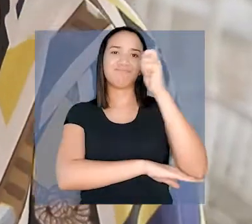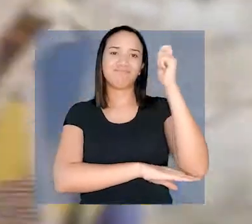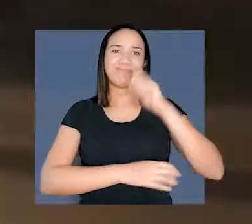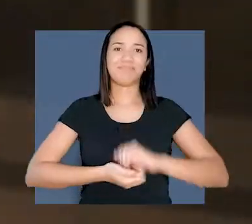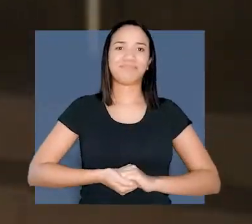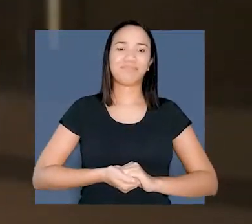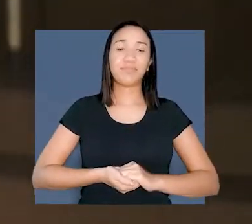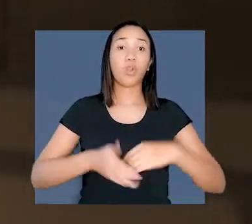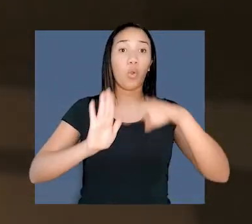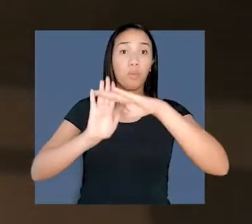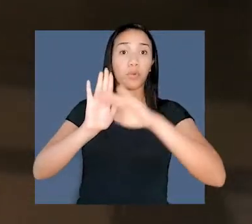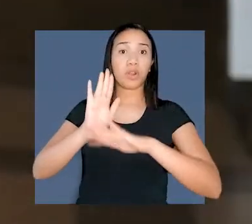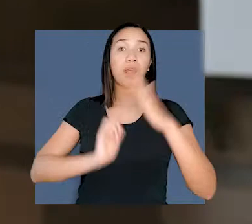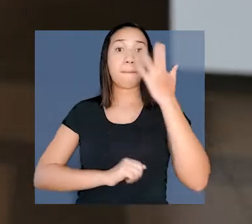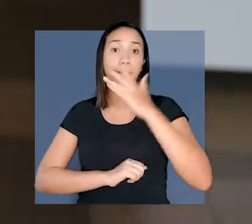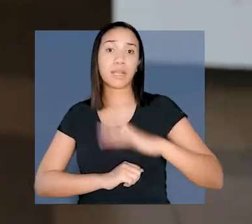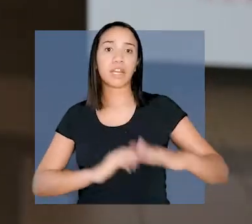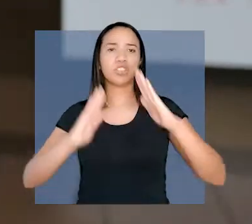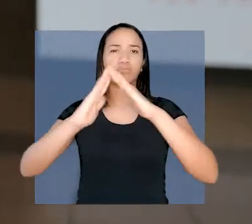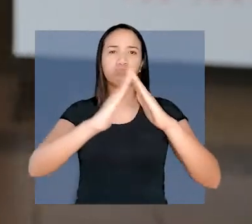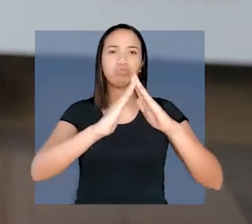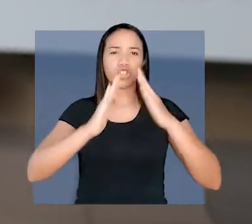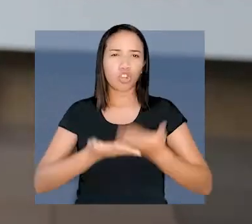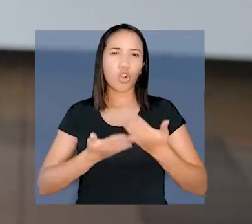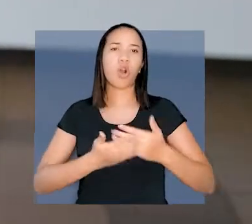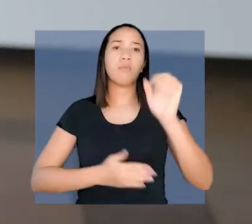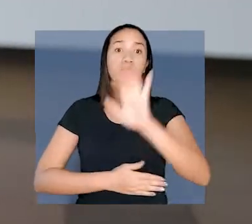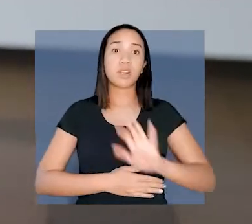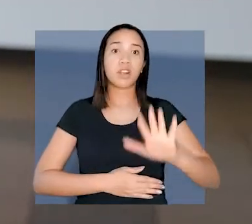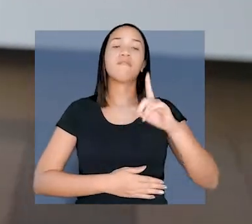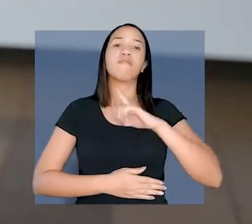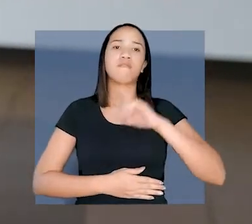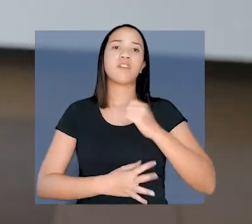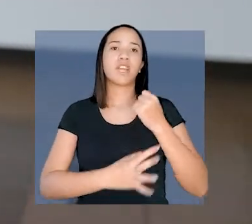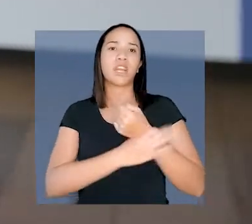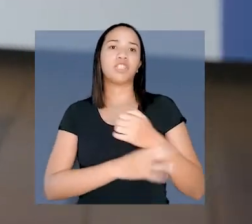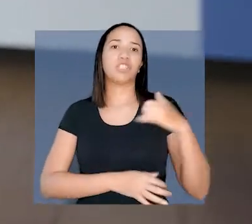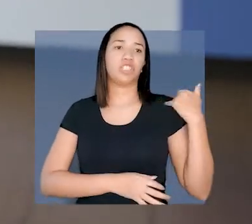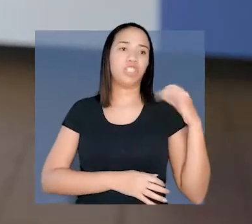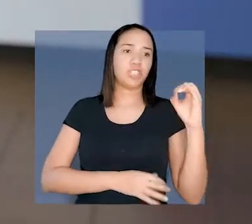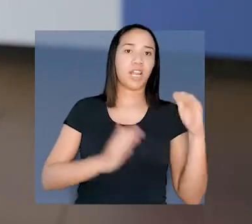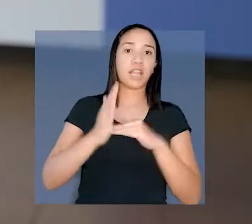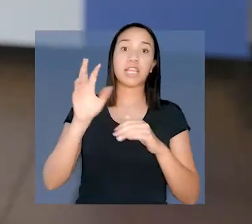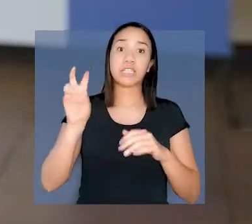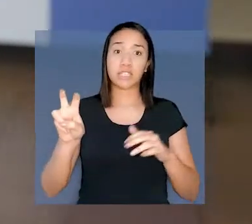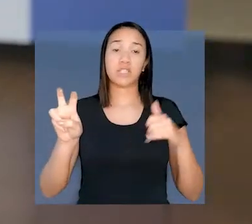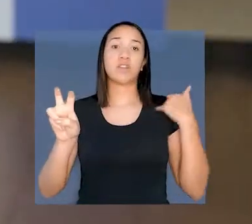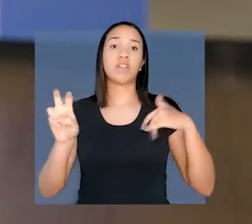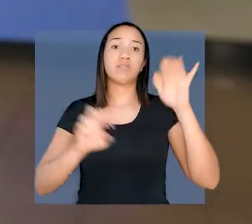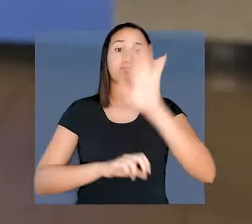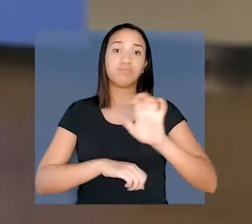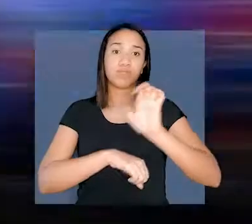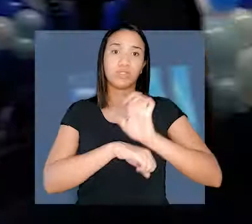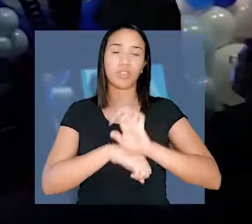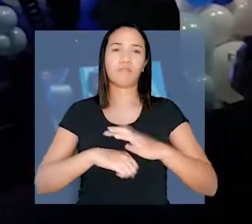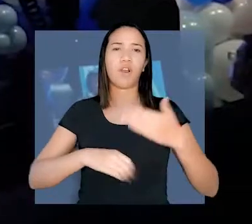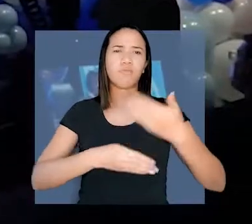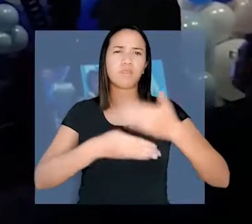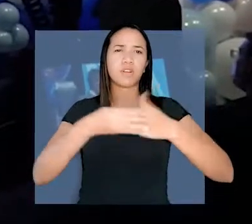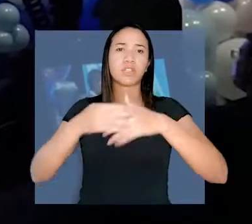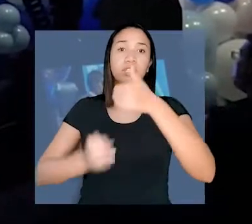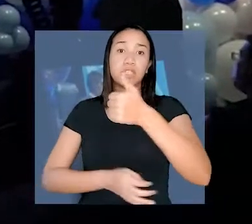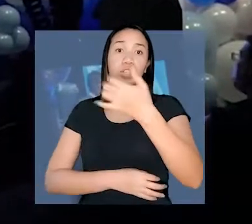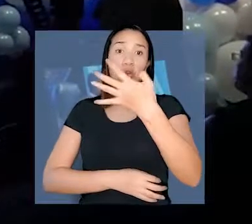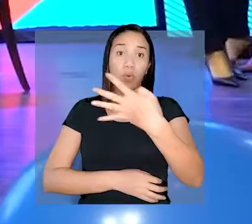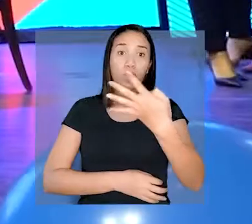Salinópolis. O programa Creches por todo o Pará vai garantir vagas para crianças de 0 a 5 anos de idade em todo o estado. Serão